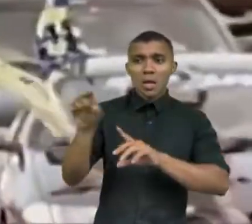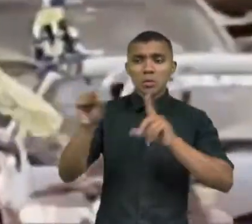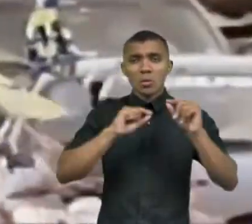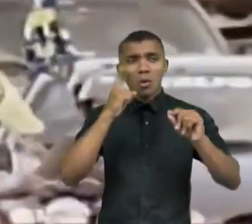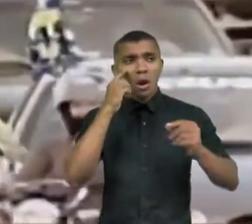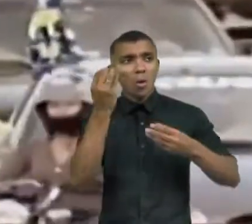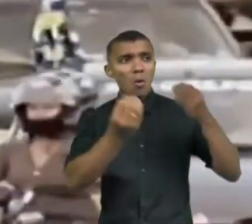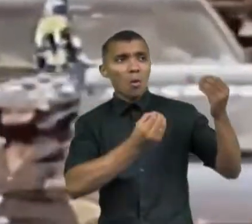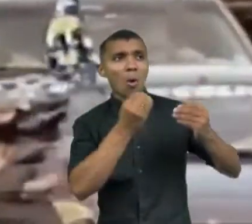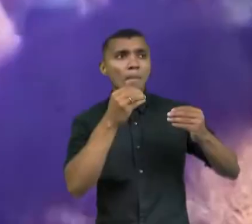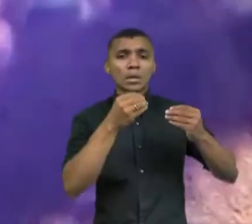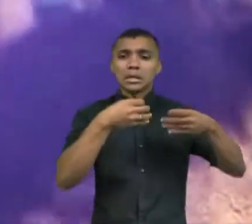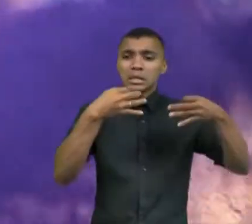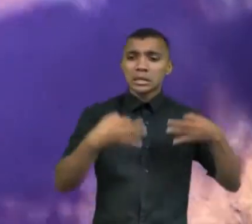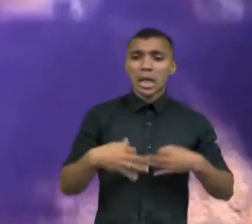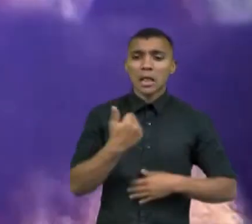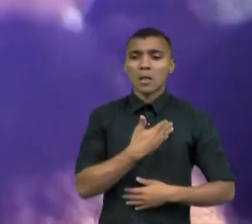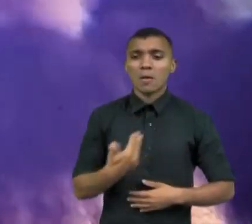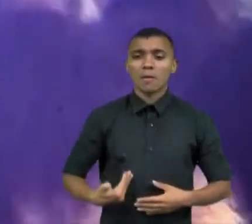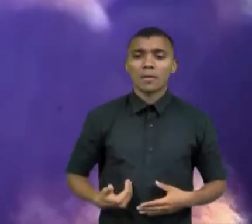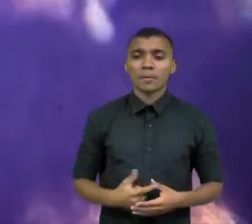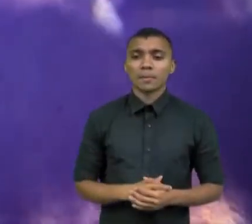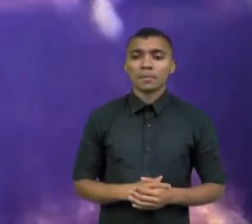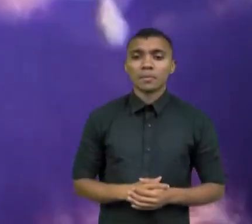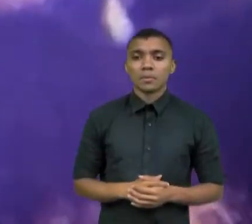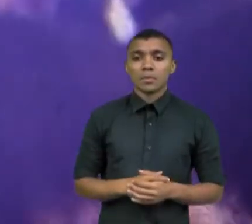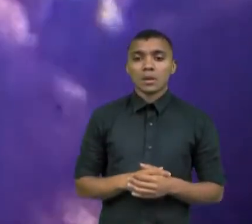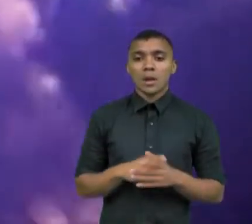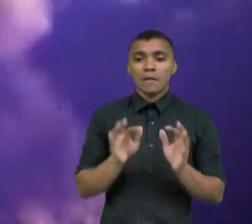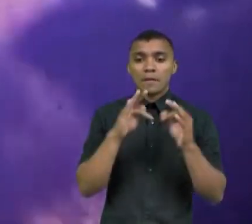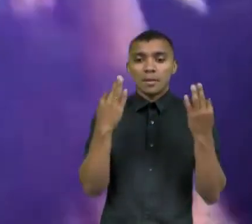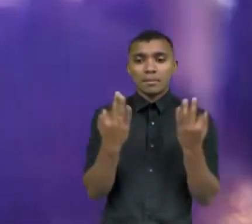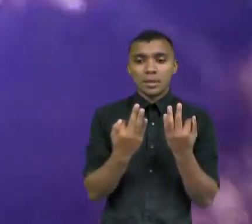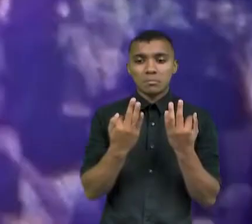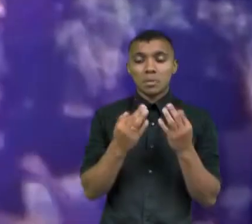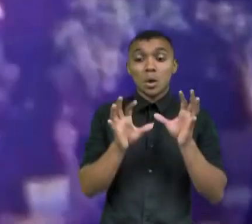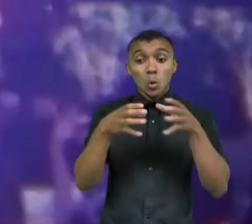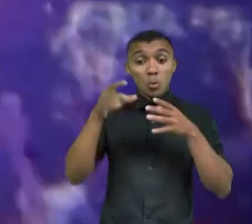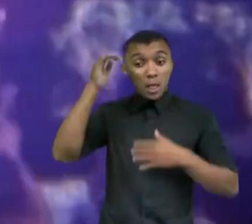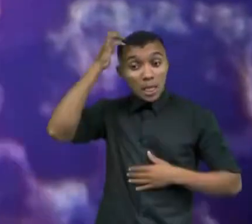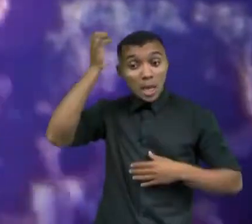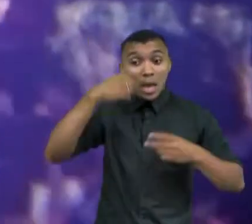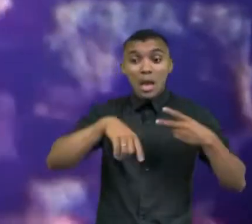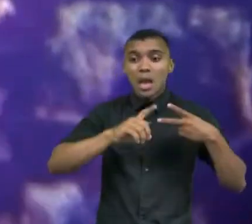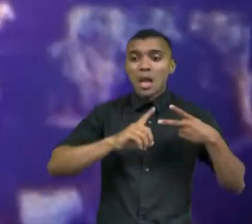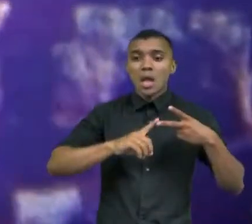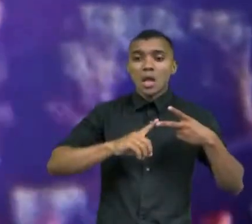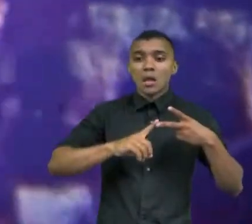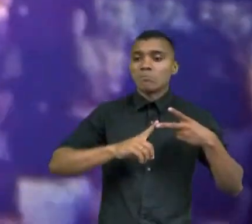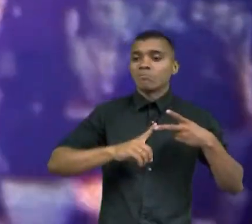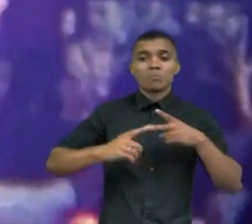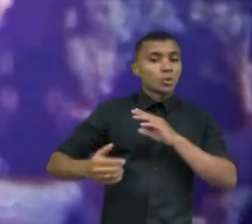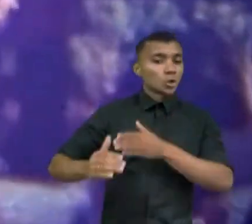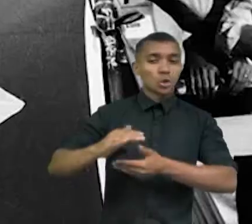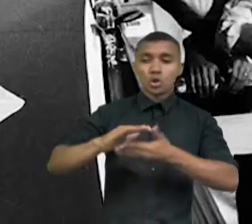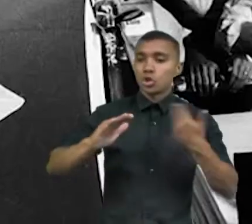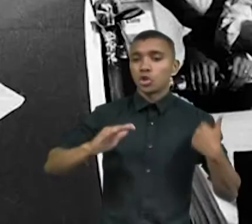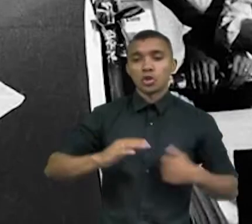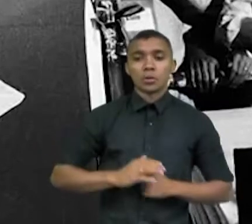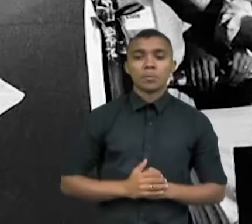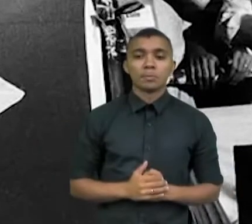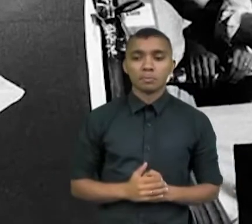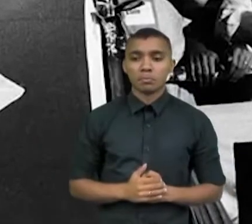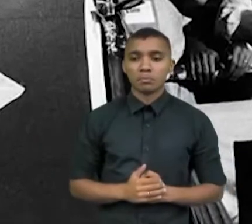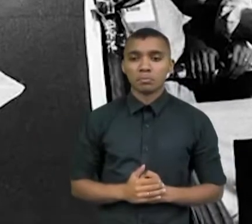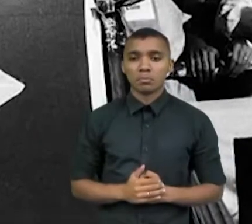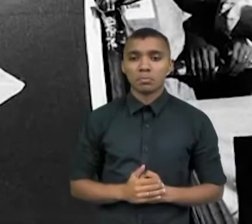sistema de governo. A monarquia e o parlamentarismo foram descartados pela maioria da população, que optou pela